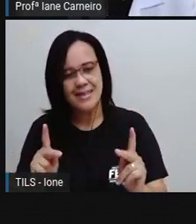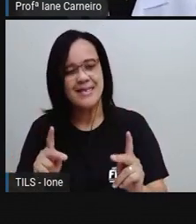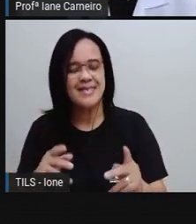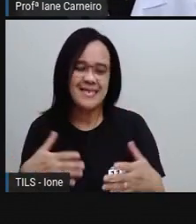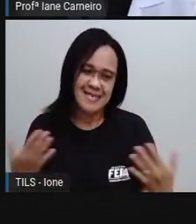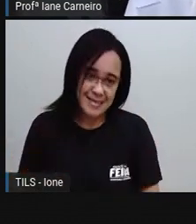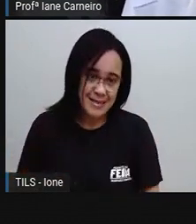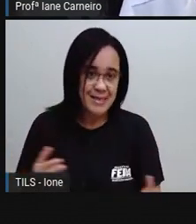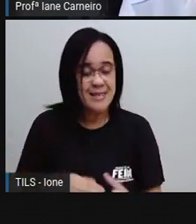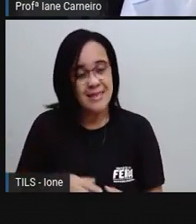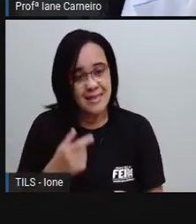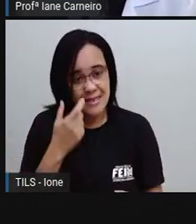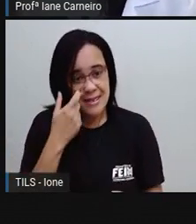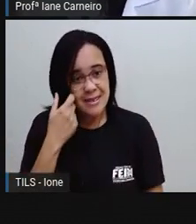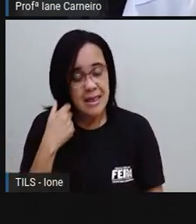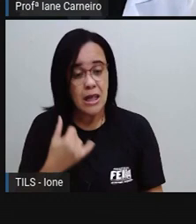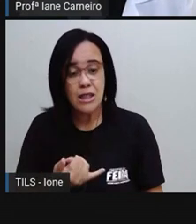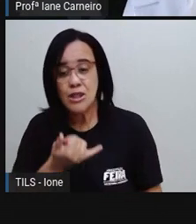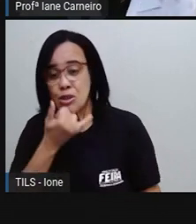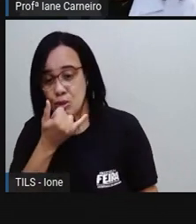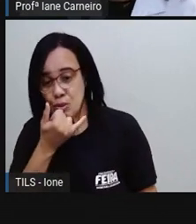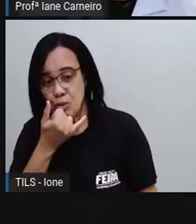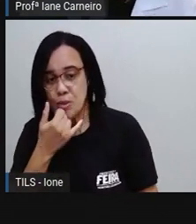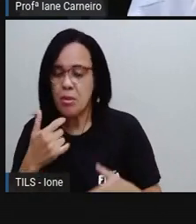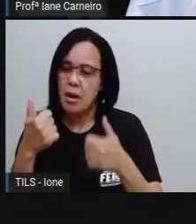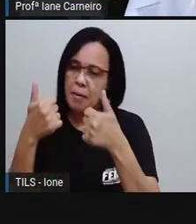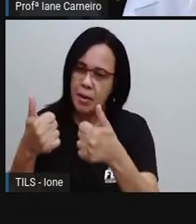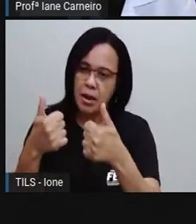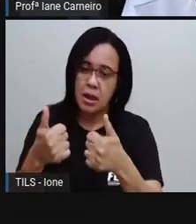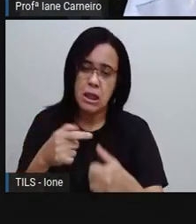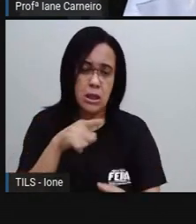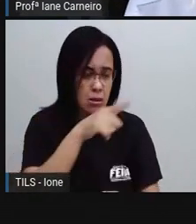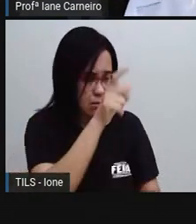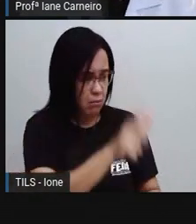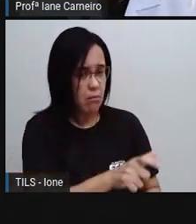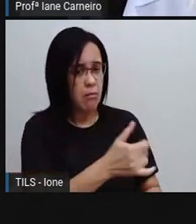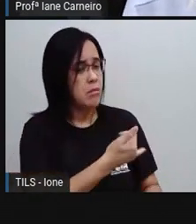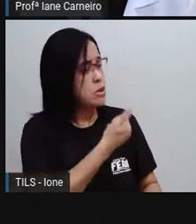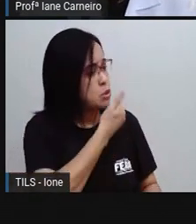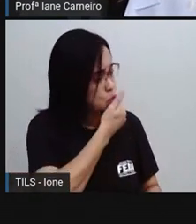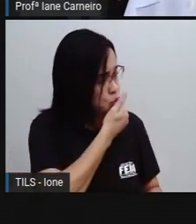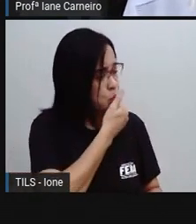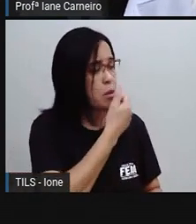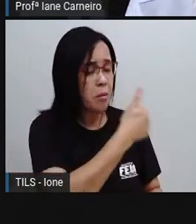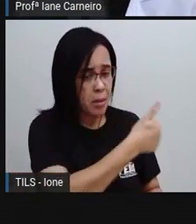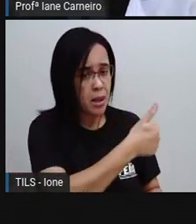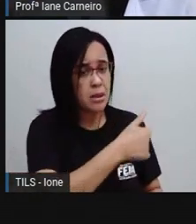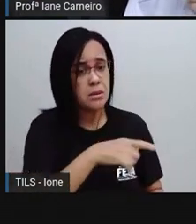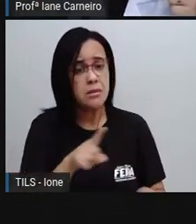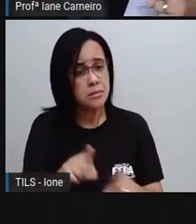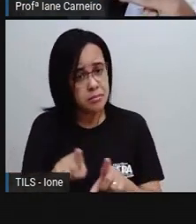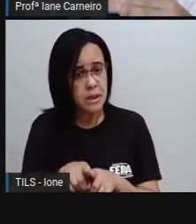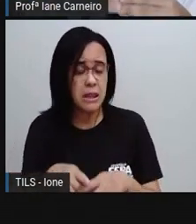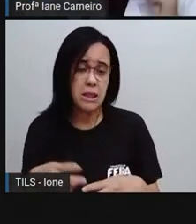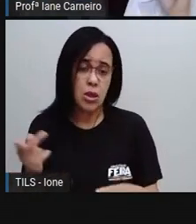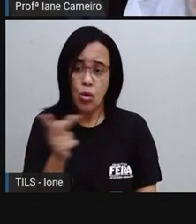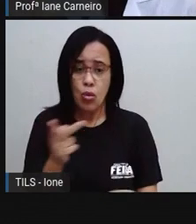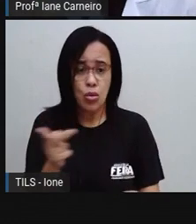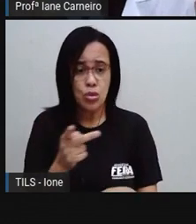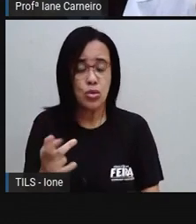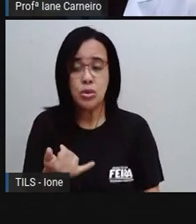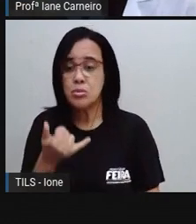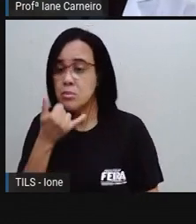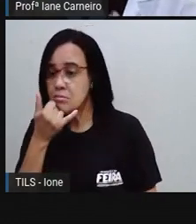E aí, um falava, se ele me pedir desculpa, tá tudo bem. E o outro falava, se ele também me pedir desculpa, tá tudo bem. E aí, os dois pediam